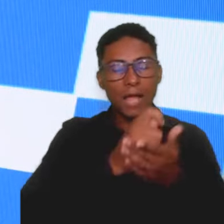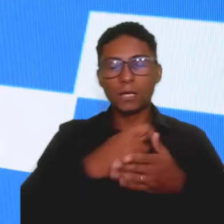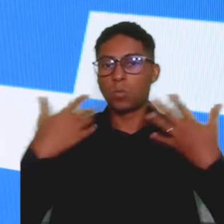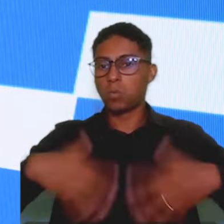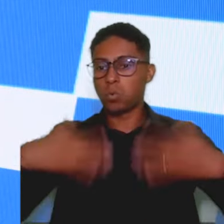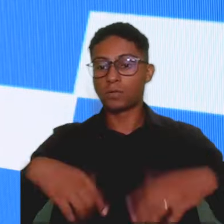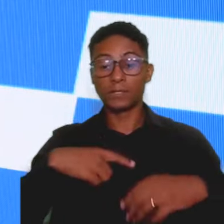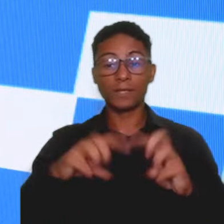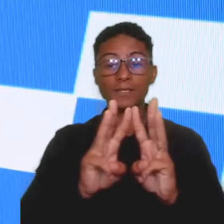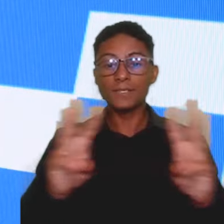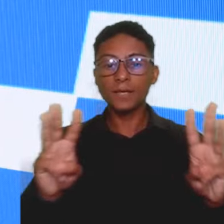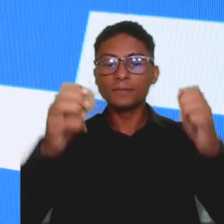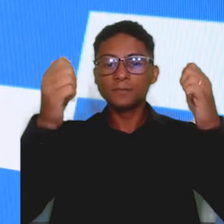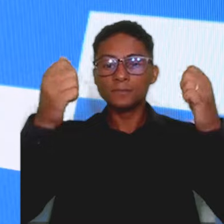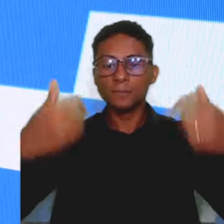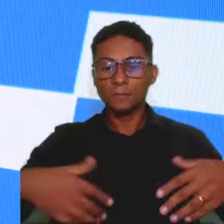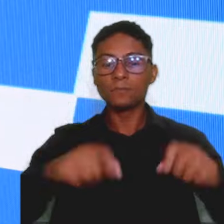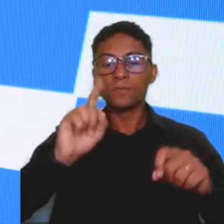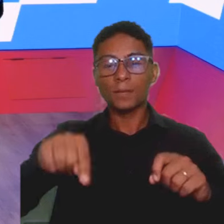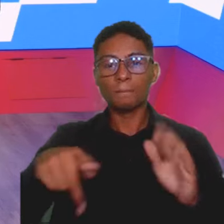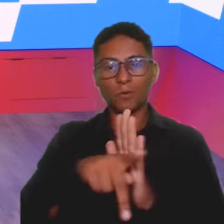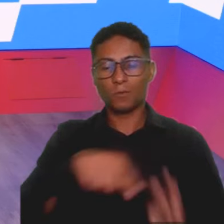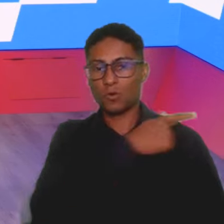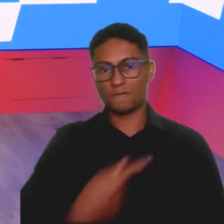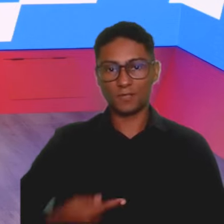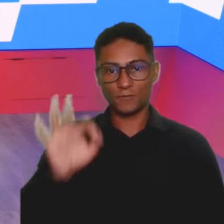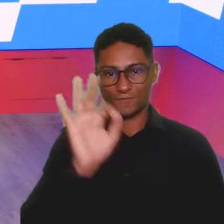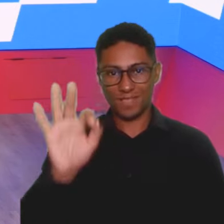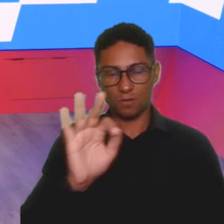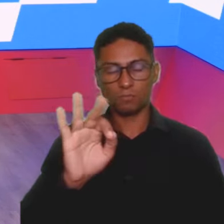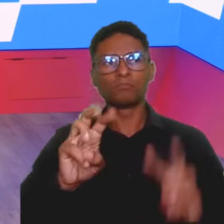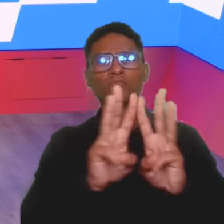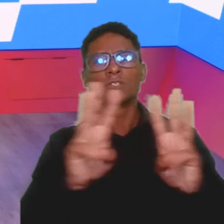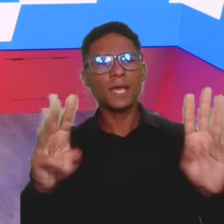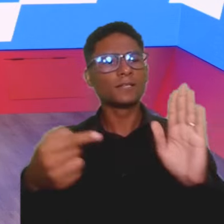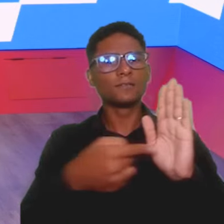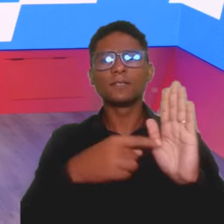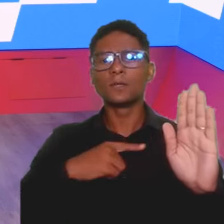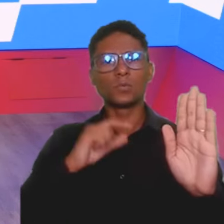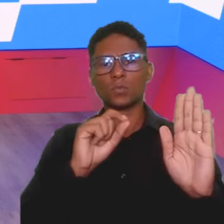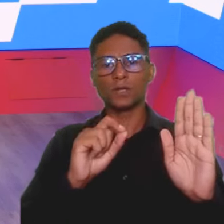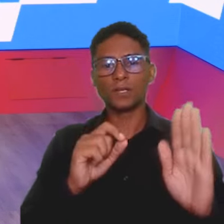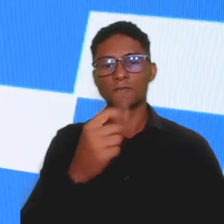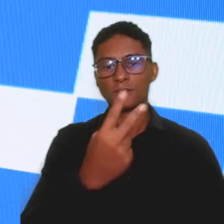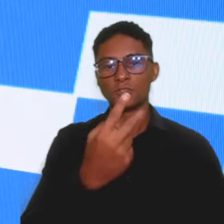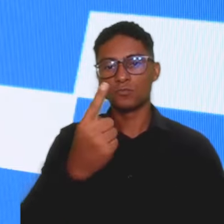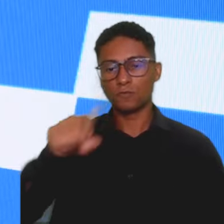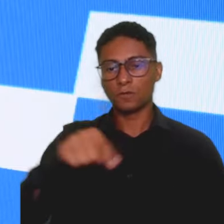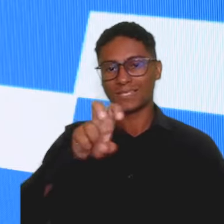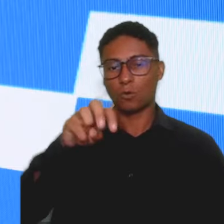gosto muito de verificar, que é o mapa de empresas do governo federal. Nós temos 21,5 milhões de empresas